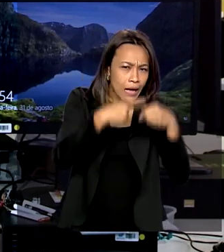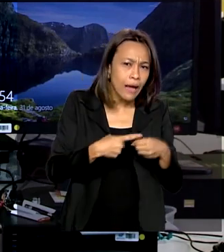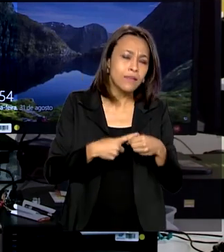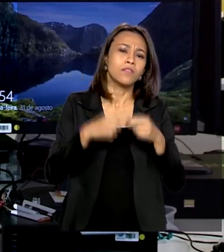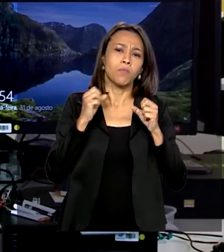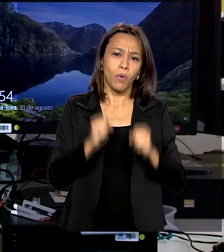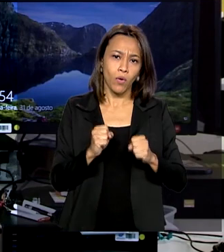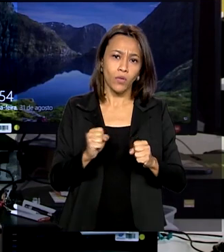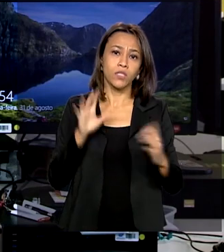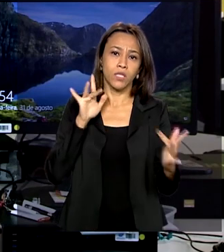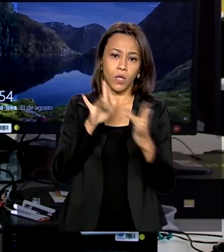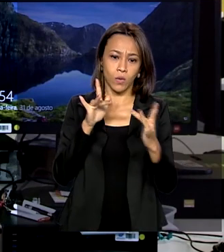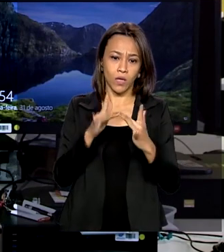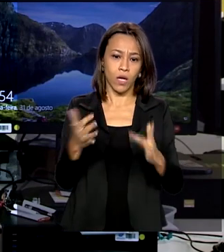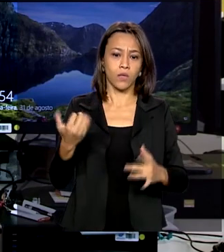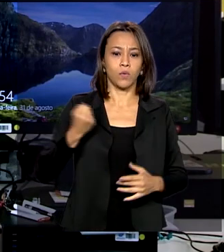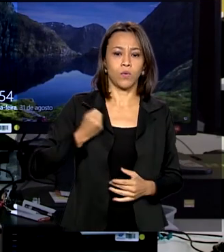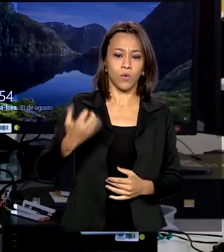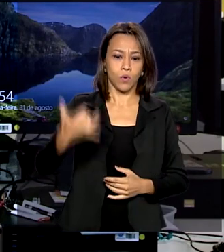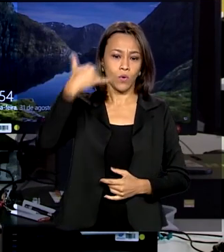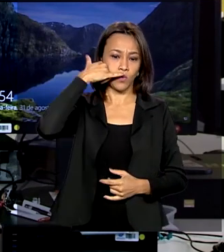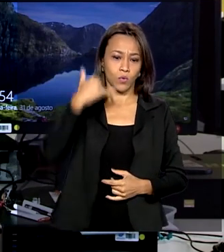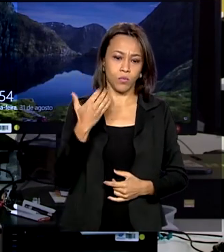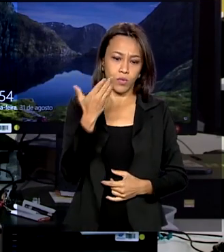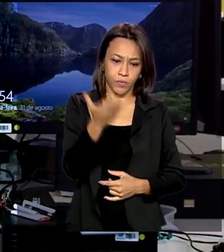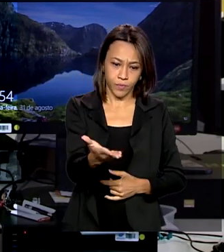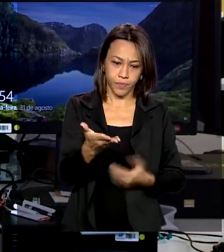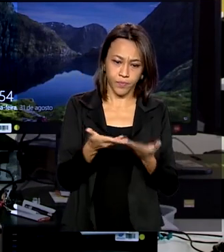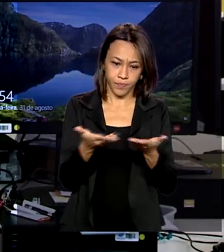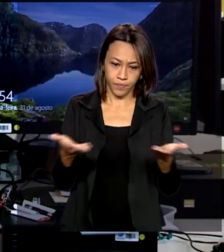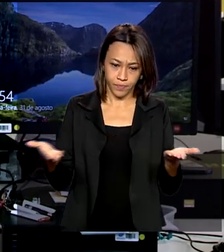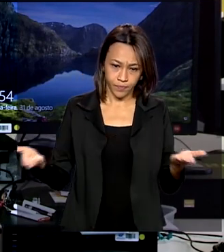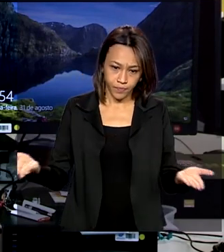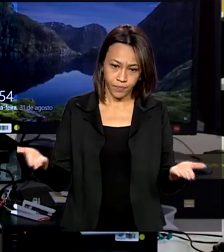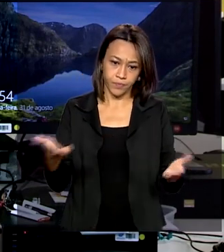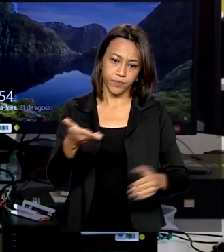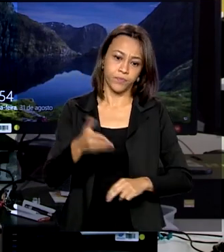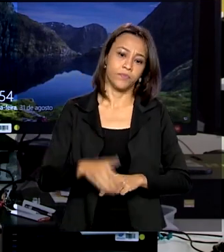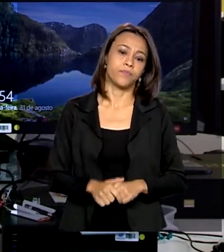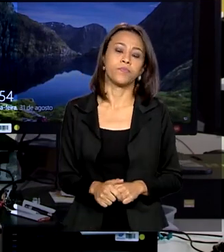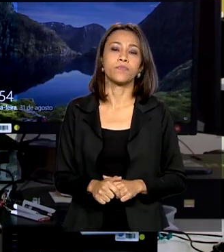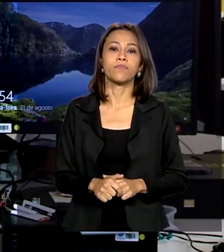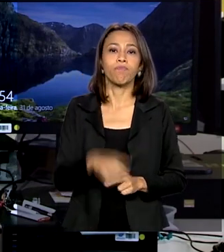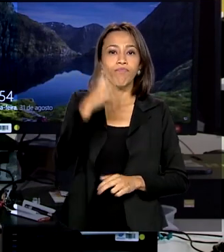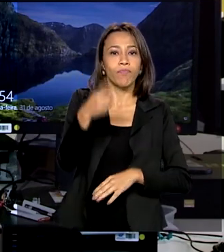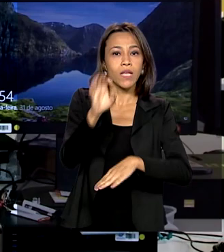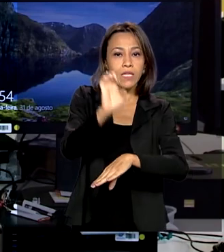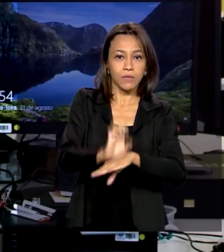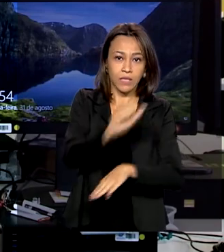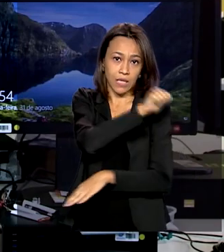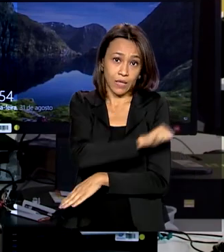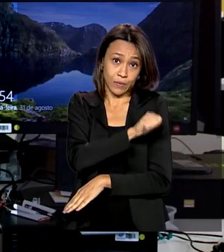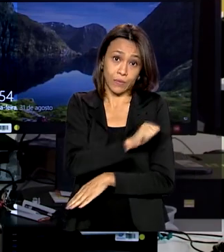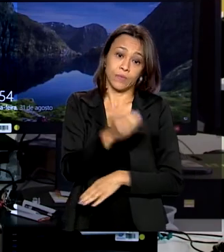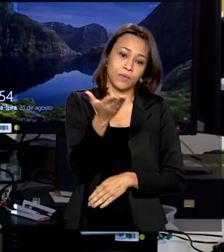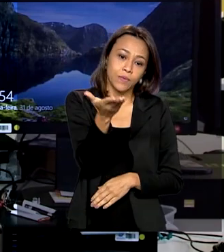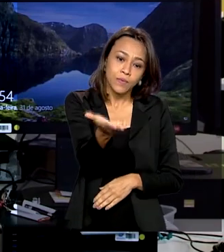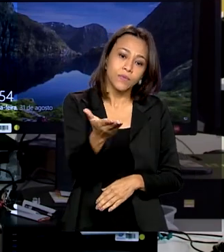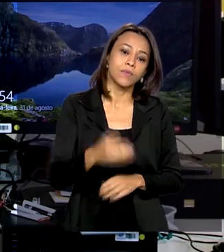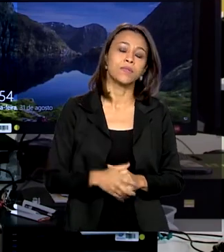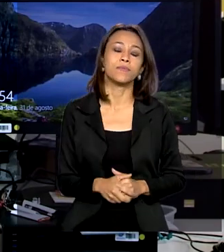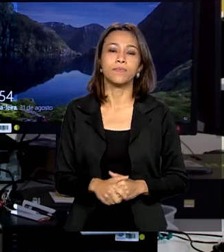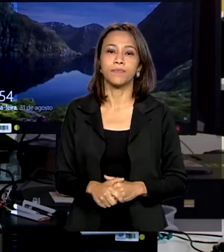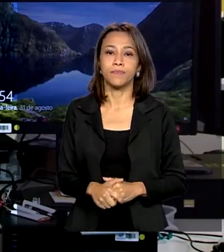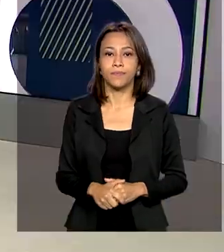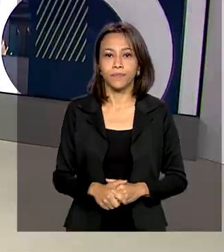é 08007290001. Do Rio de Janeiro, Cláudia Boiunga para o